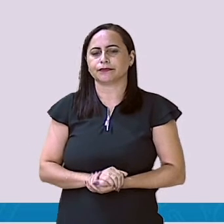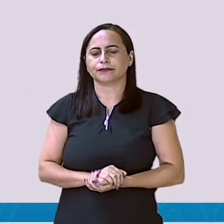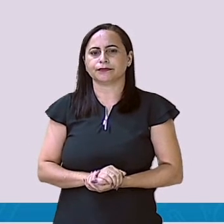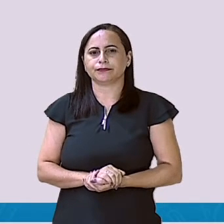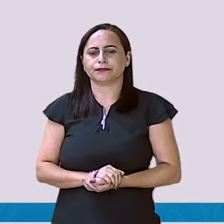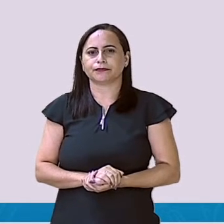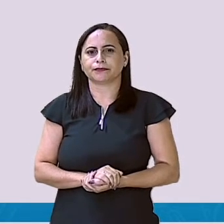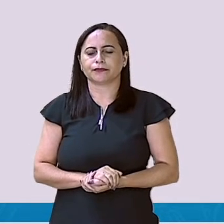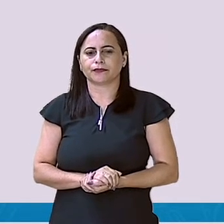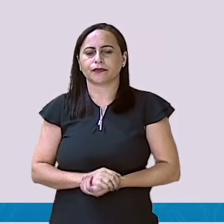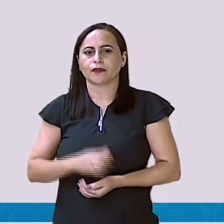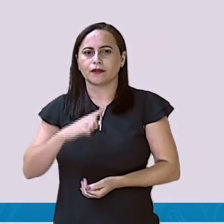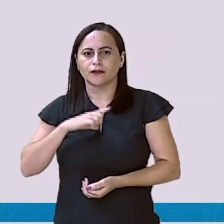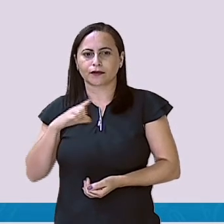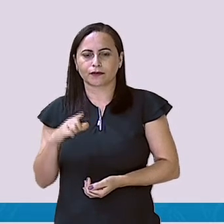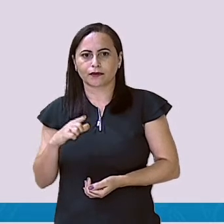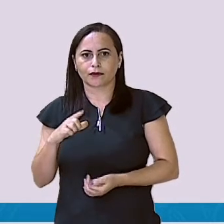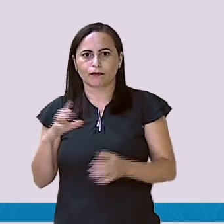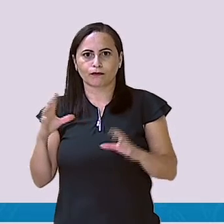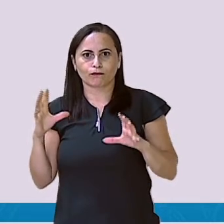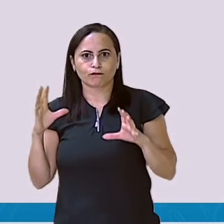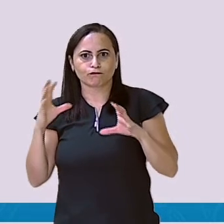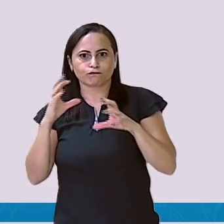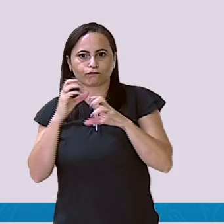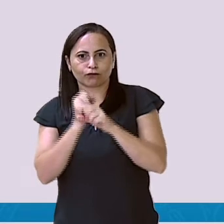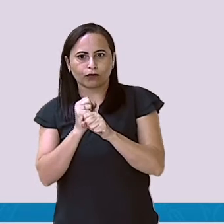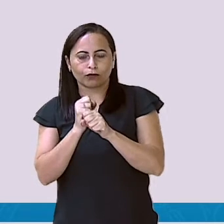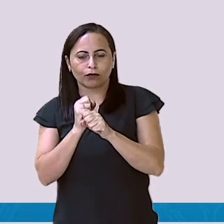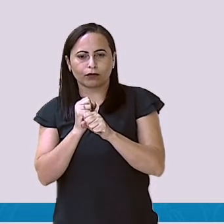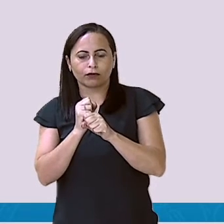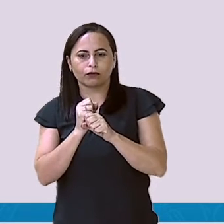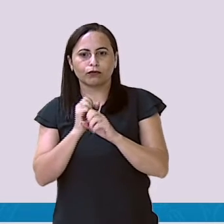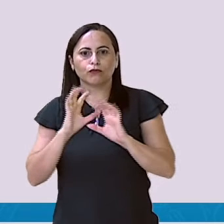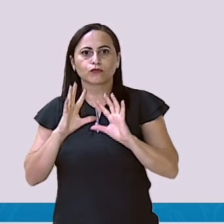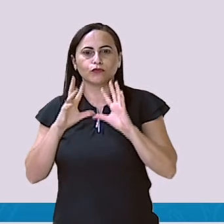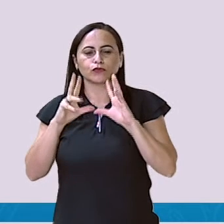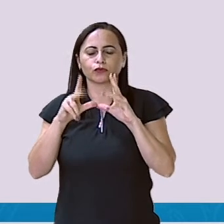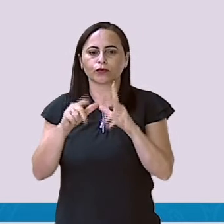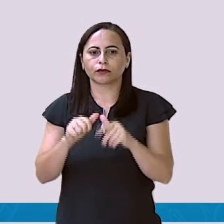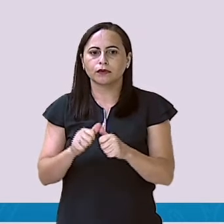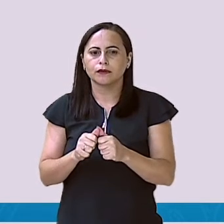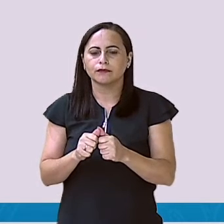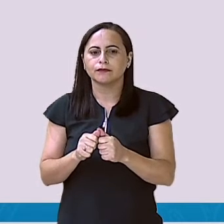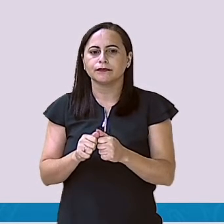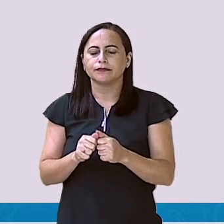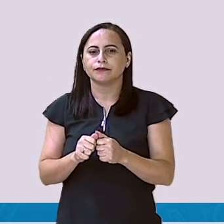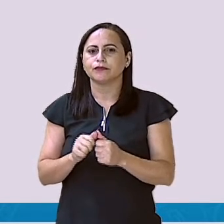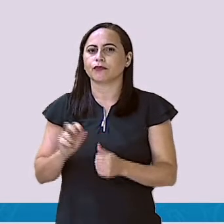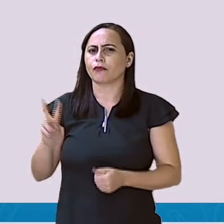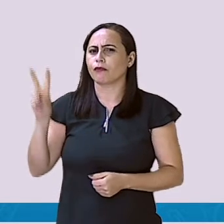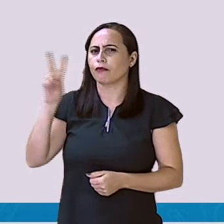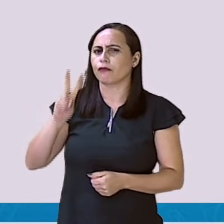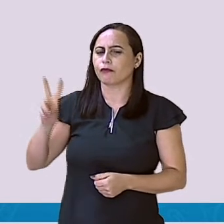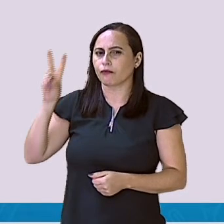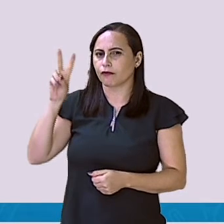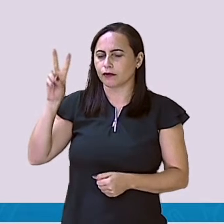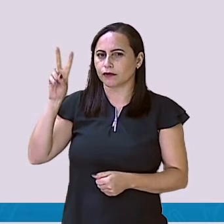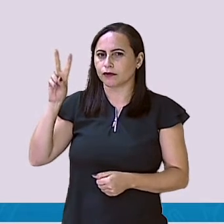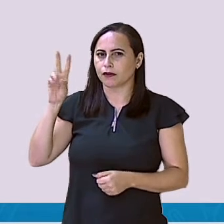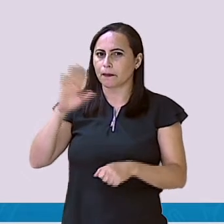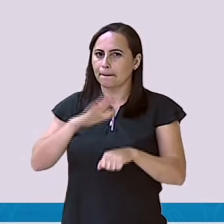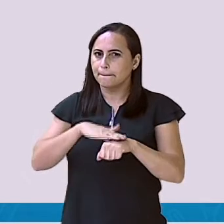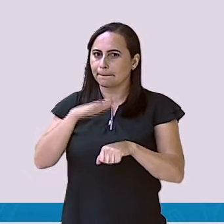Então, aqui, se eu tenho um total e eu tenho um valor que me foi